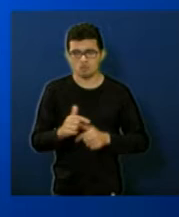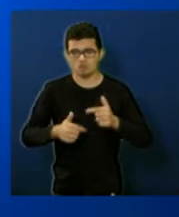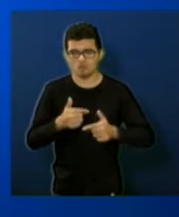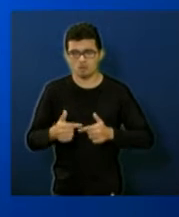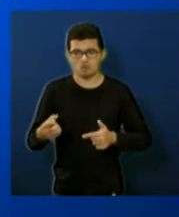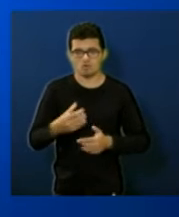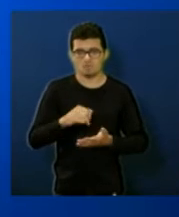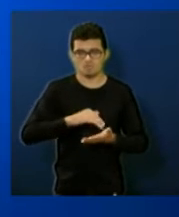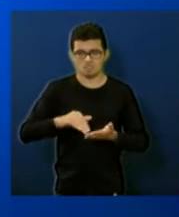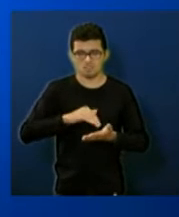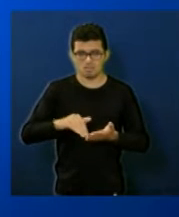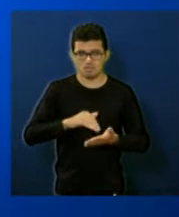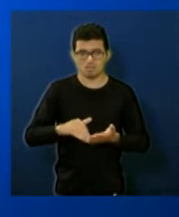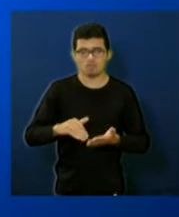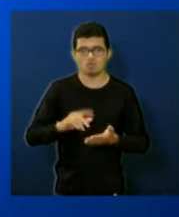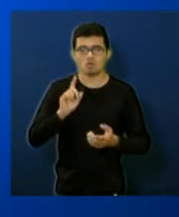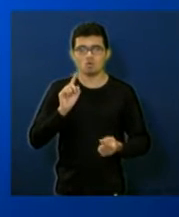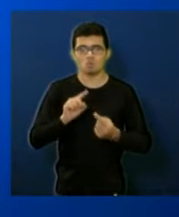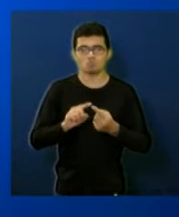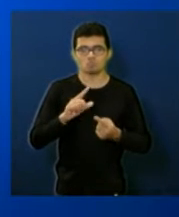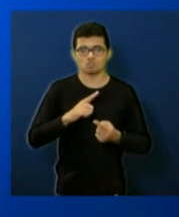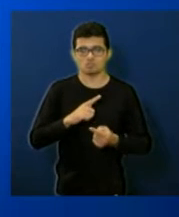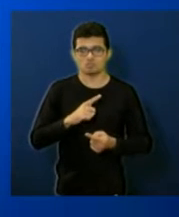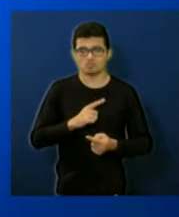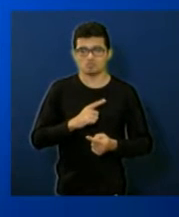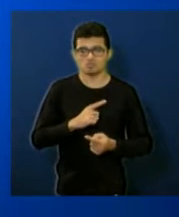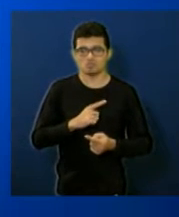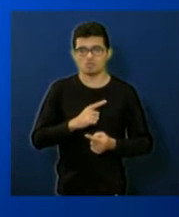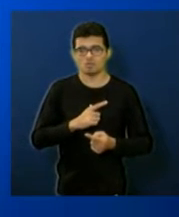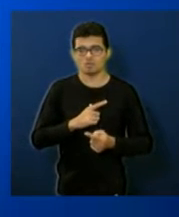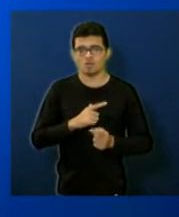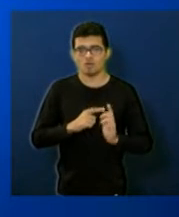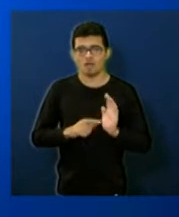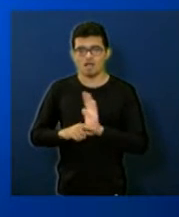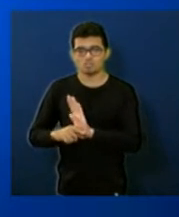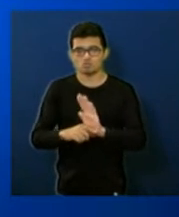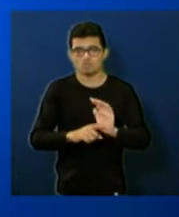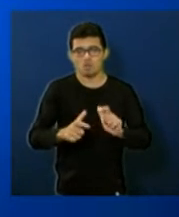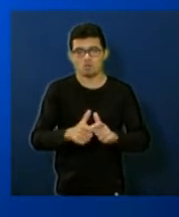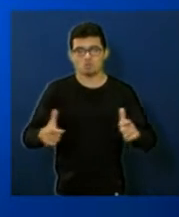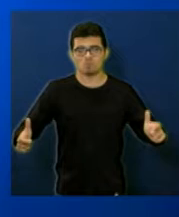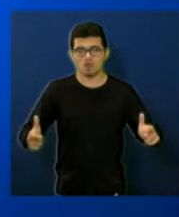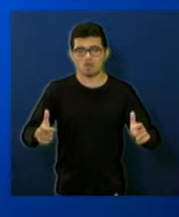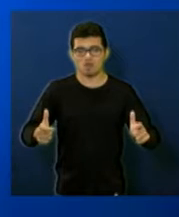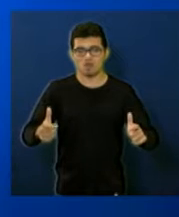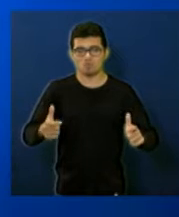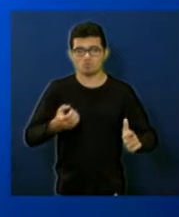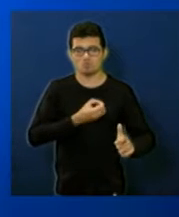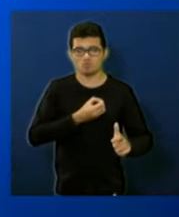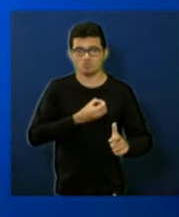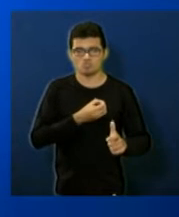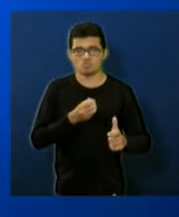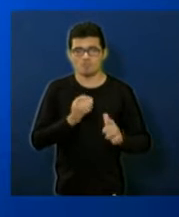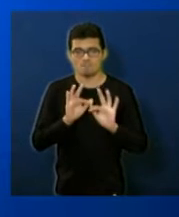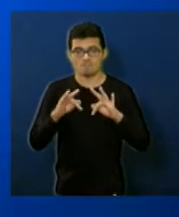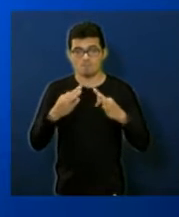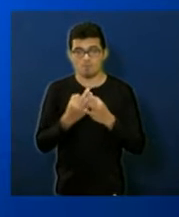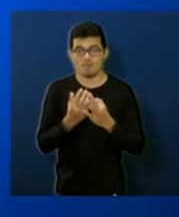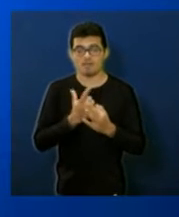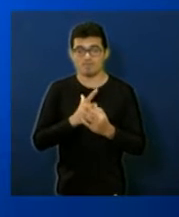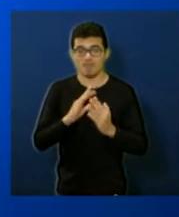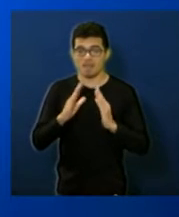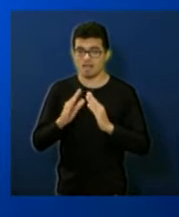com o objetivo de contemplar maior número de famílias com o benefício da casa própria,